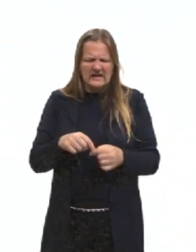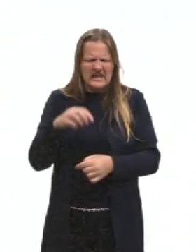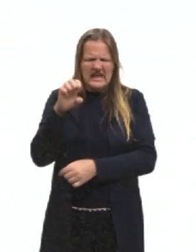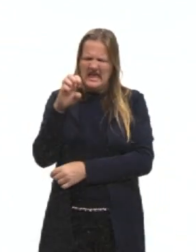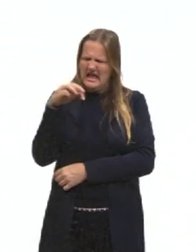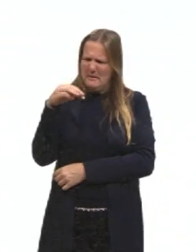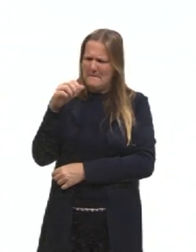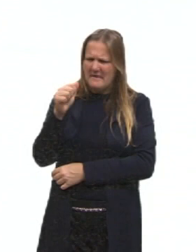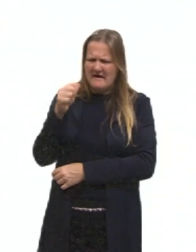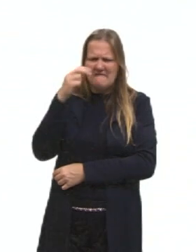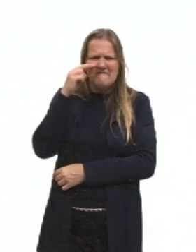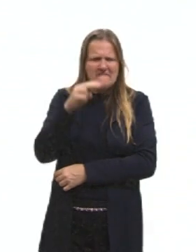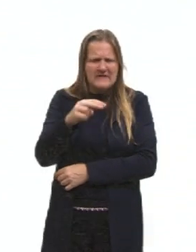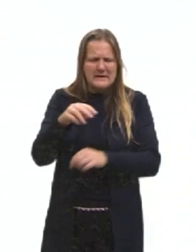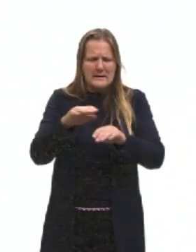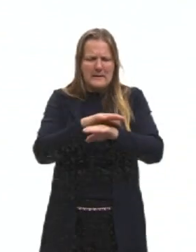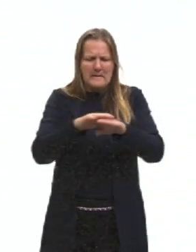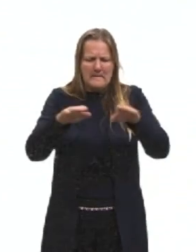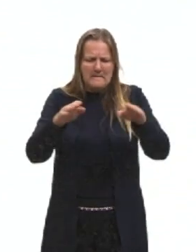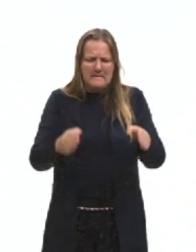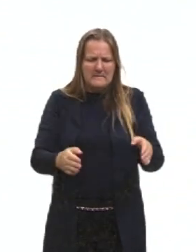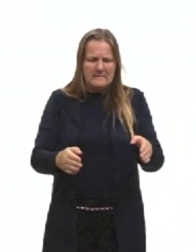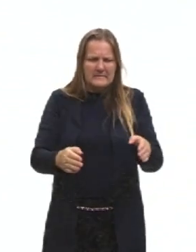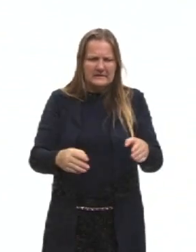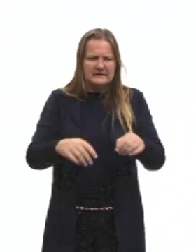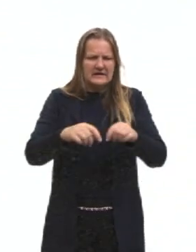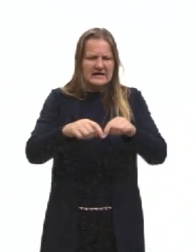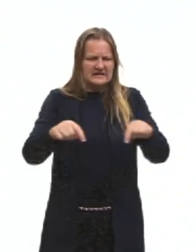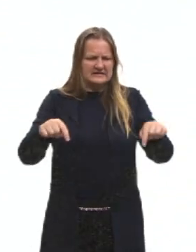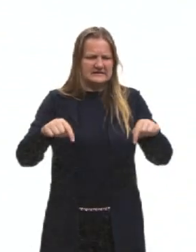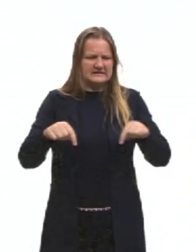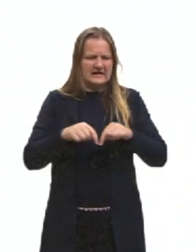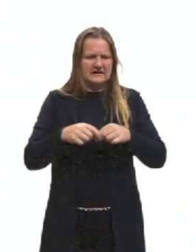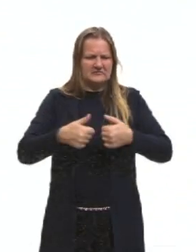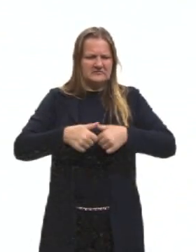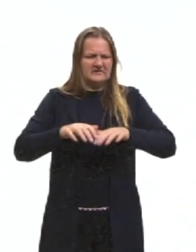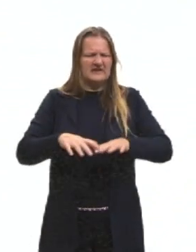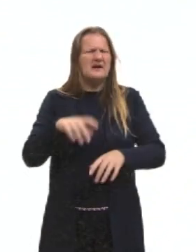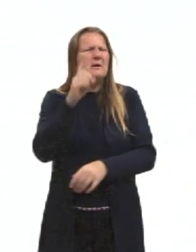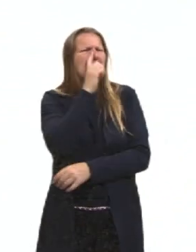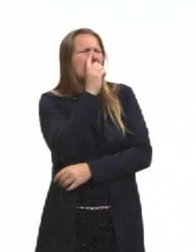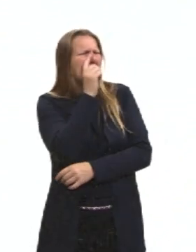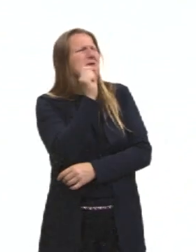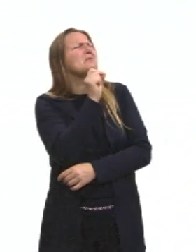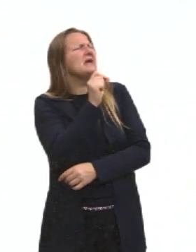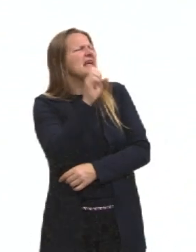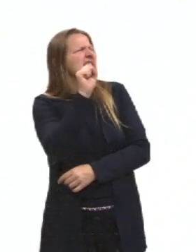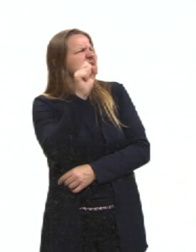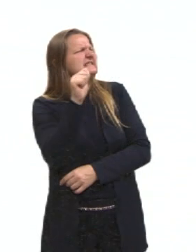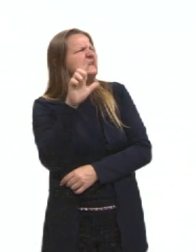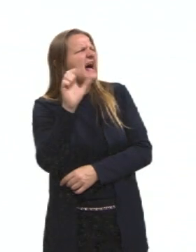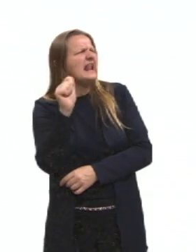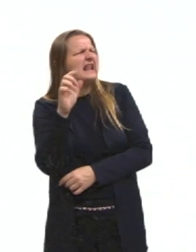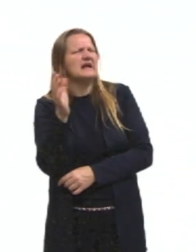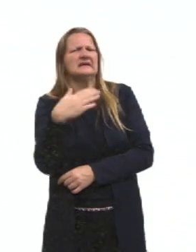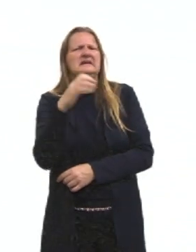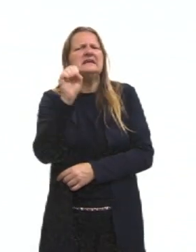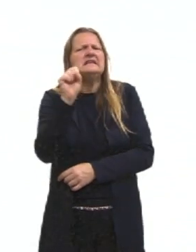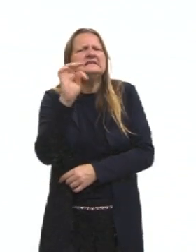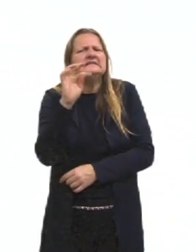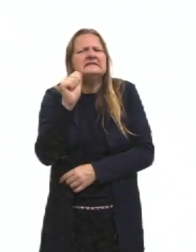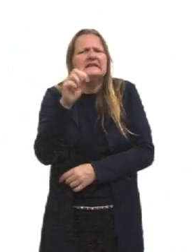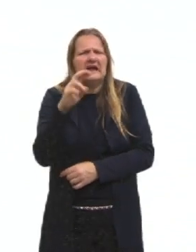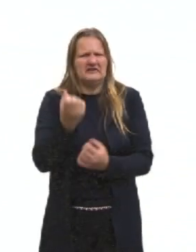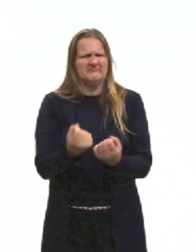a mesa da sala de estar. Beleza. No segundo quadradinho. Mamãe, o que é sala de estar? Por quê? Porque ela leu